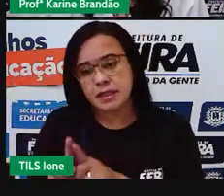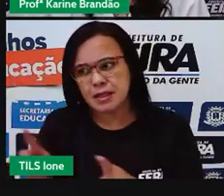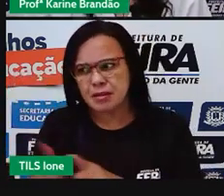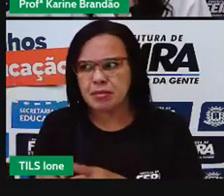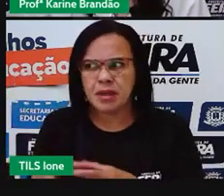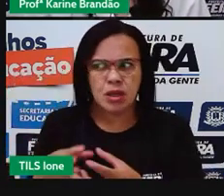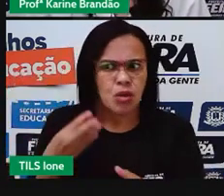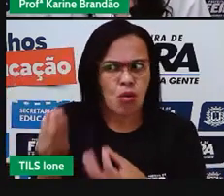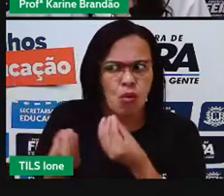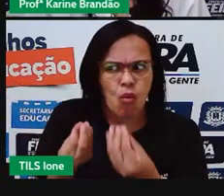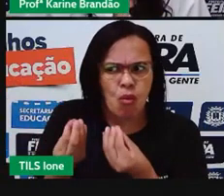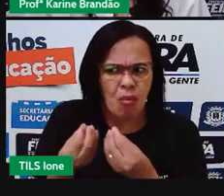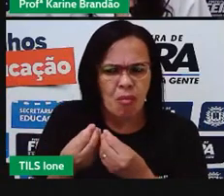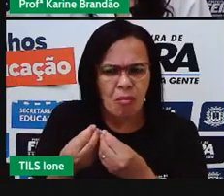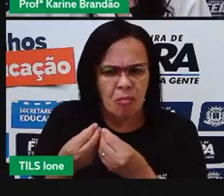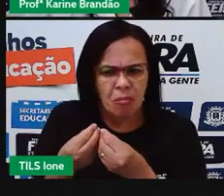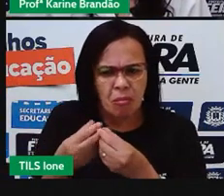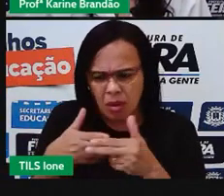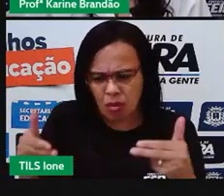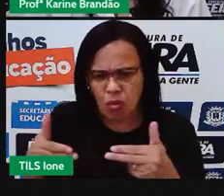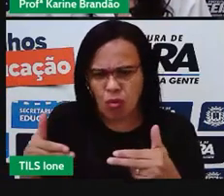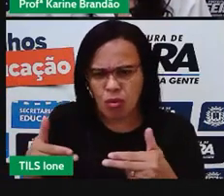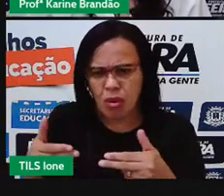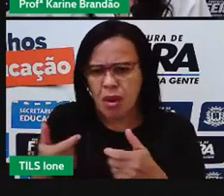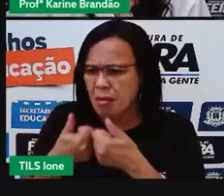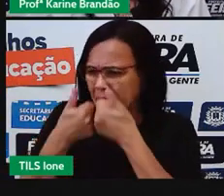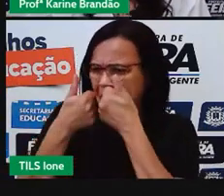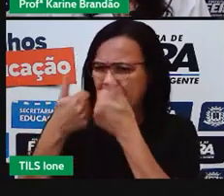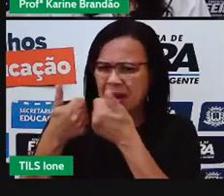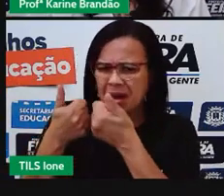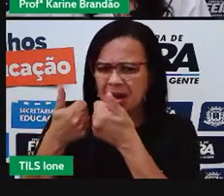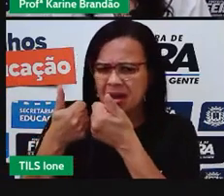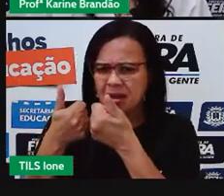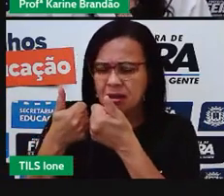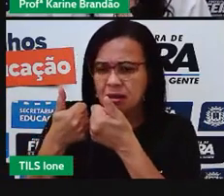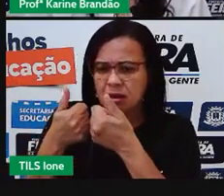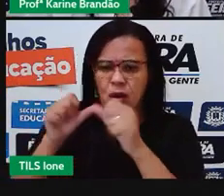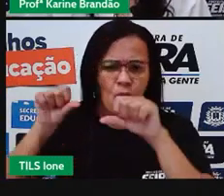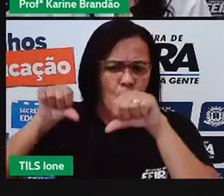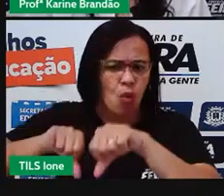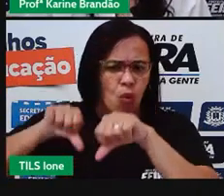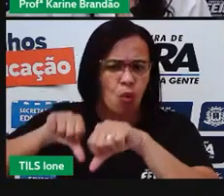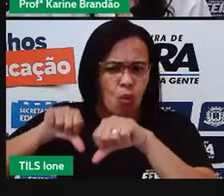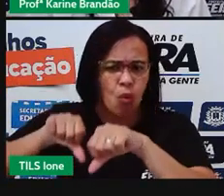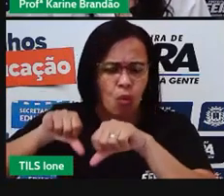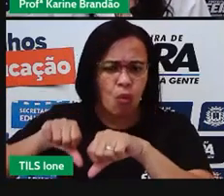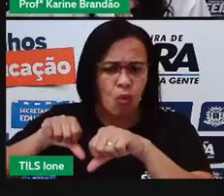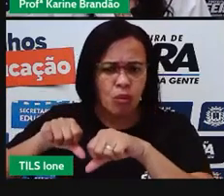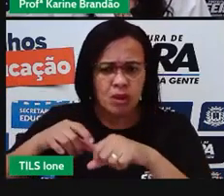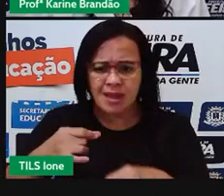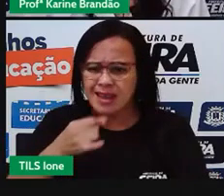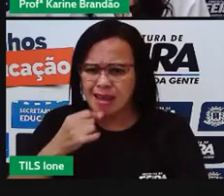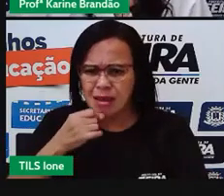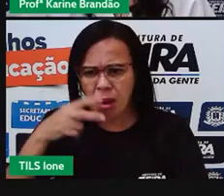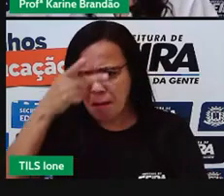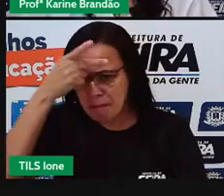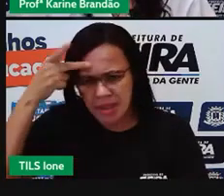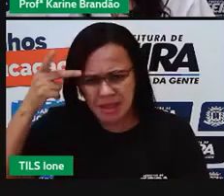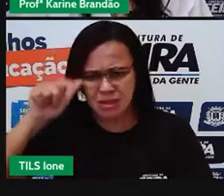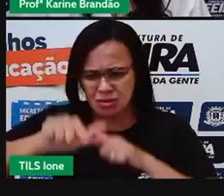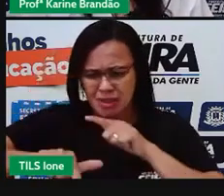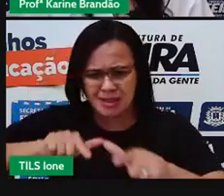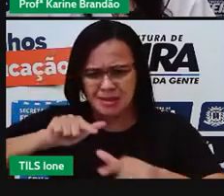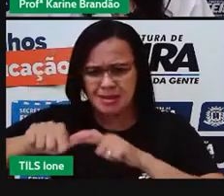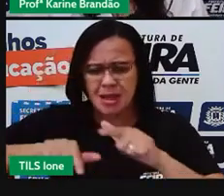de obra, está sendo feito usando uma mão de obra escrava, está utilizando uma mão de obra sem o